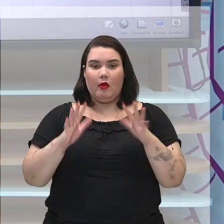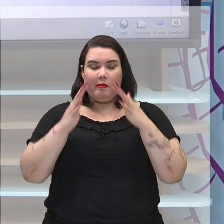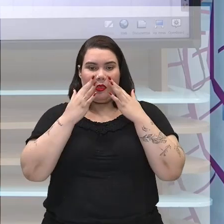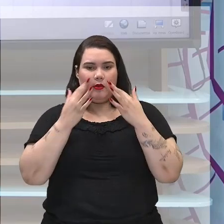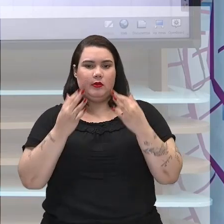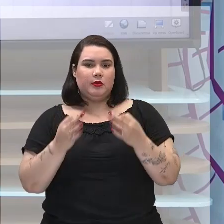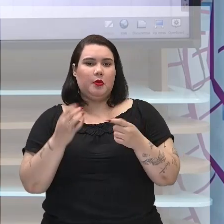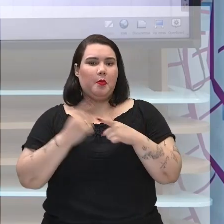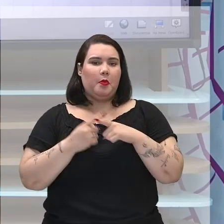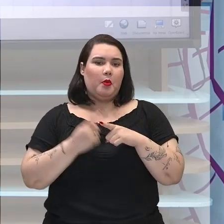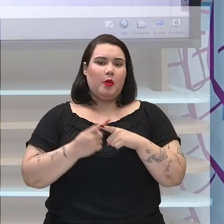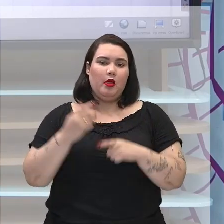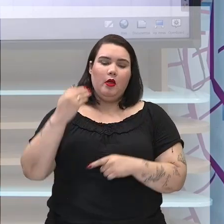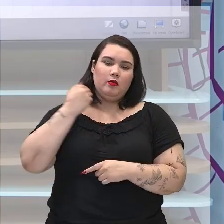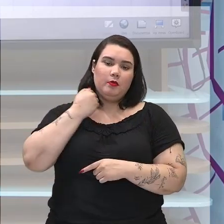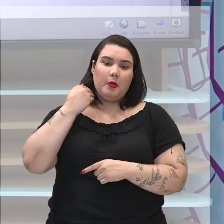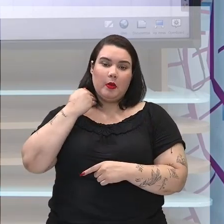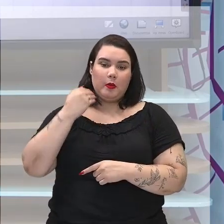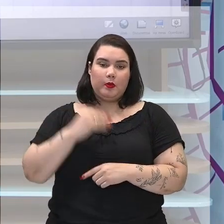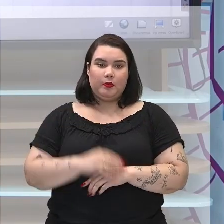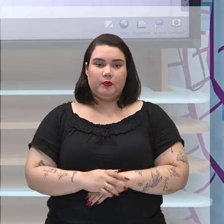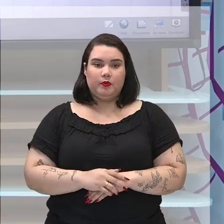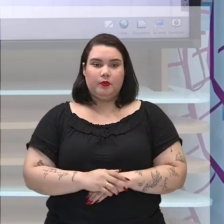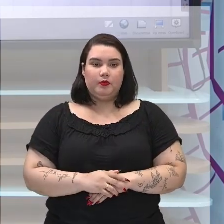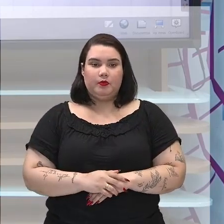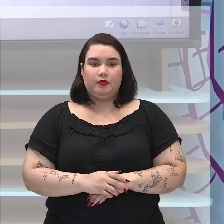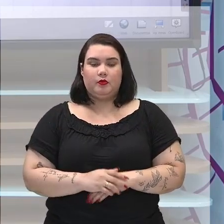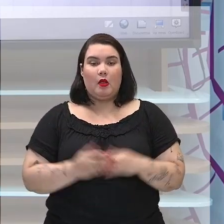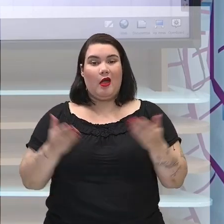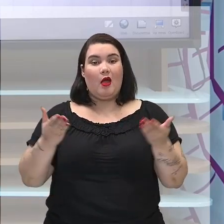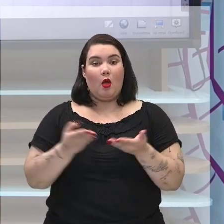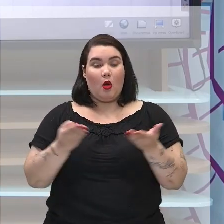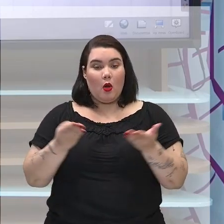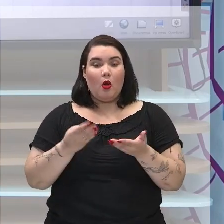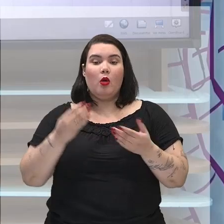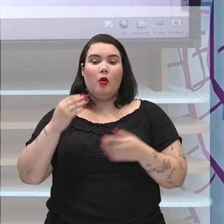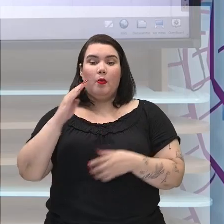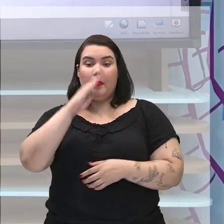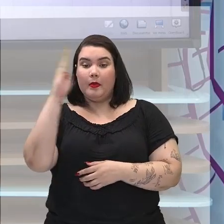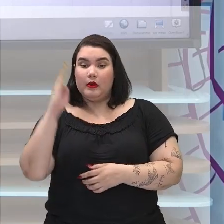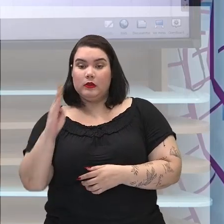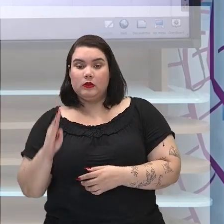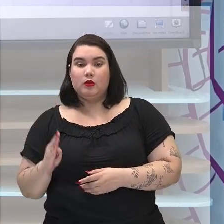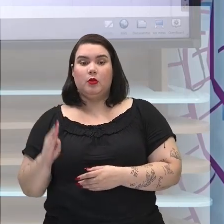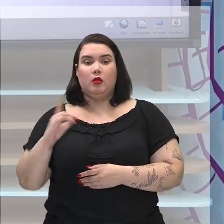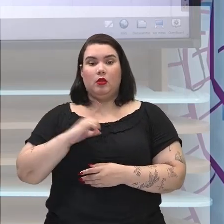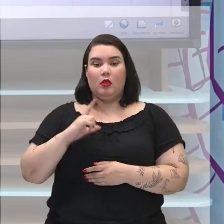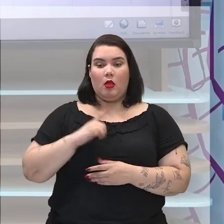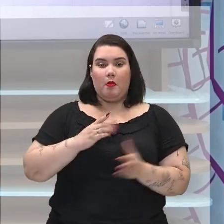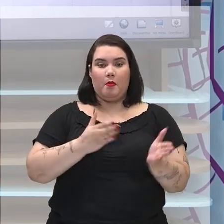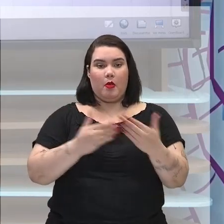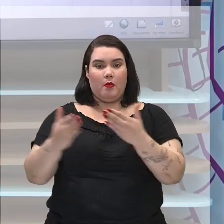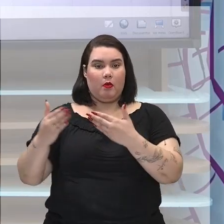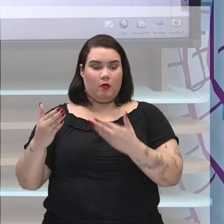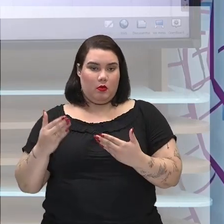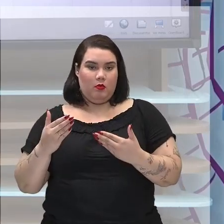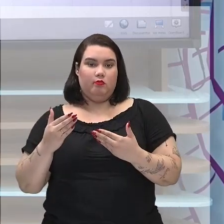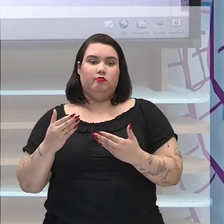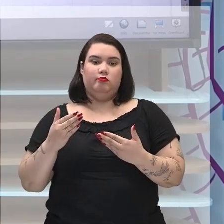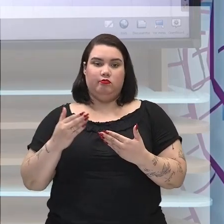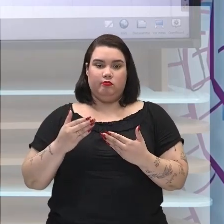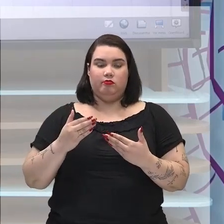será um banco? Olha, agora, o Brasil, ele faz trocas comerciais com